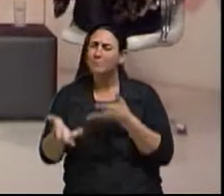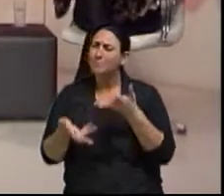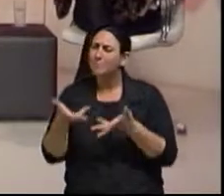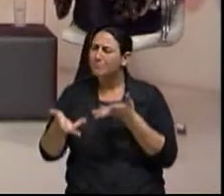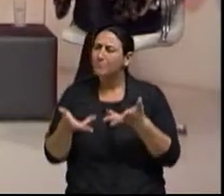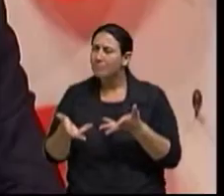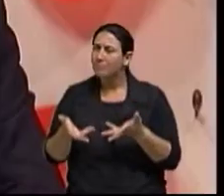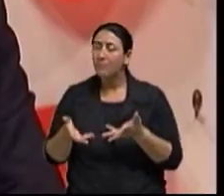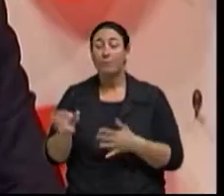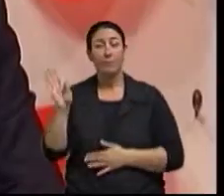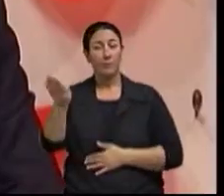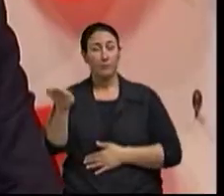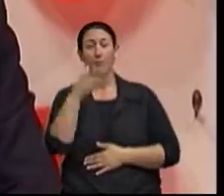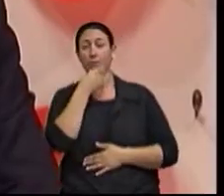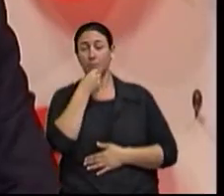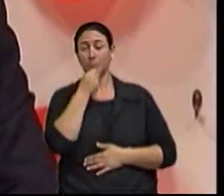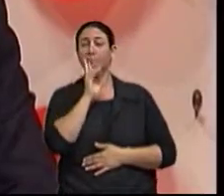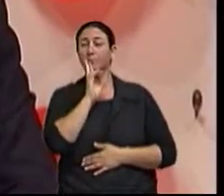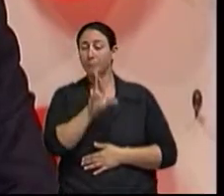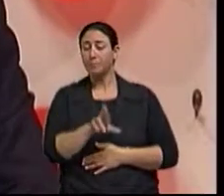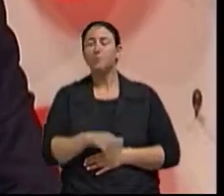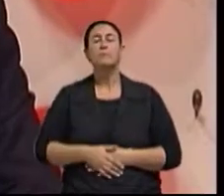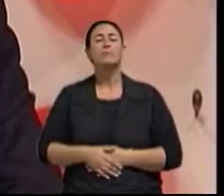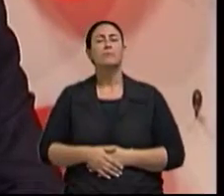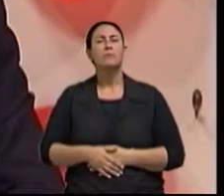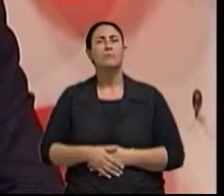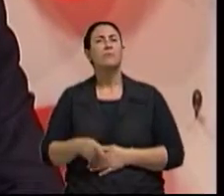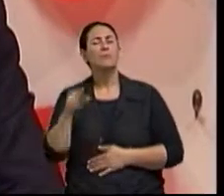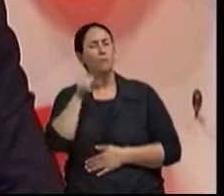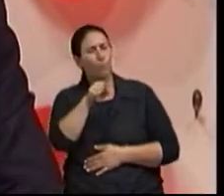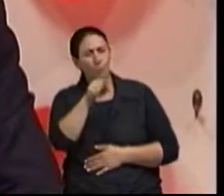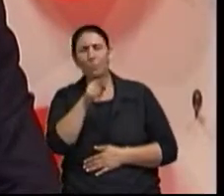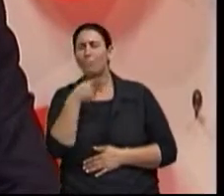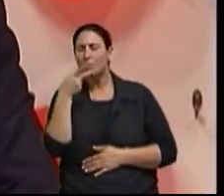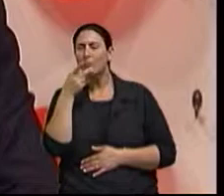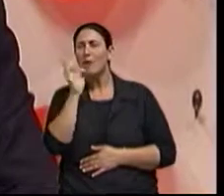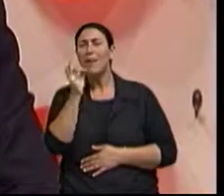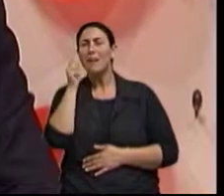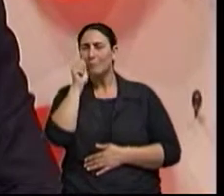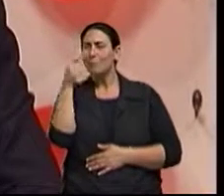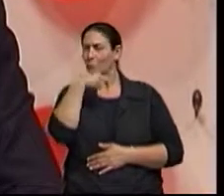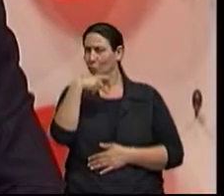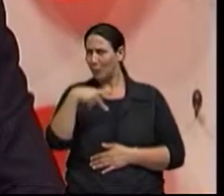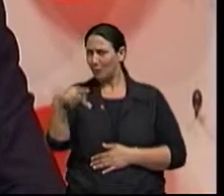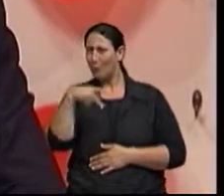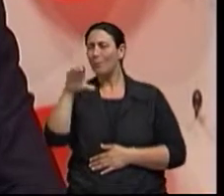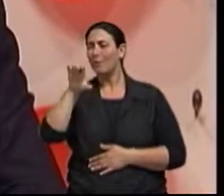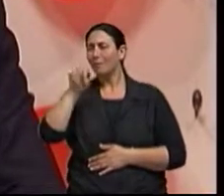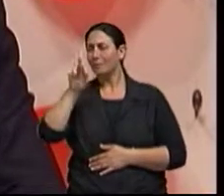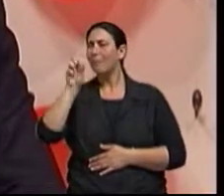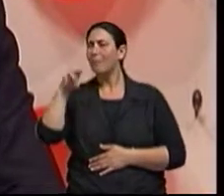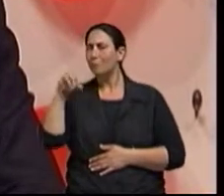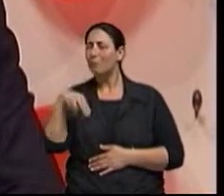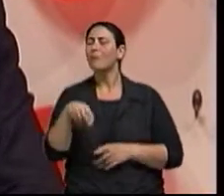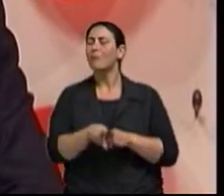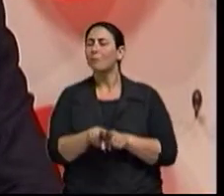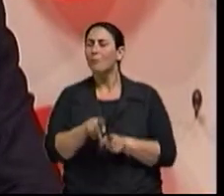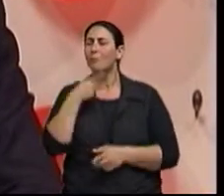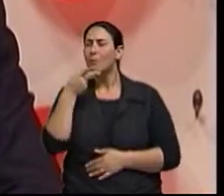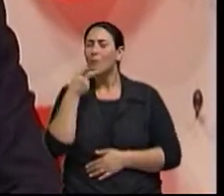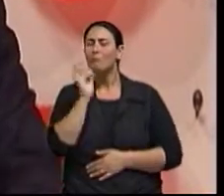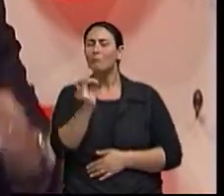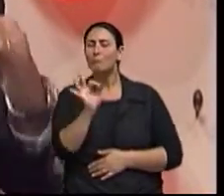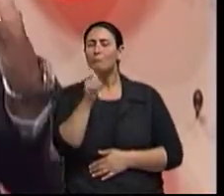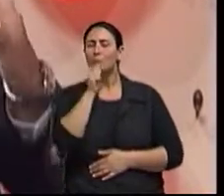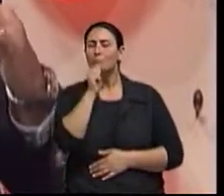E tu sabes, Isabel, e eu acho que a professora Carmen também colocou muito bem, e no momento que muitas empresas